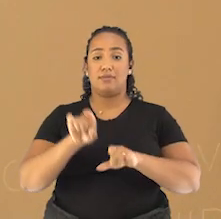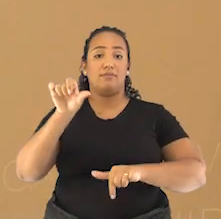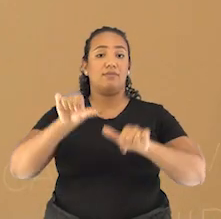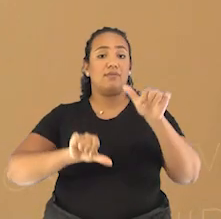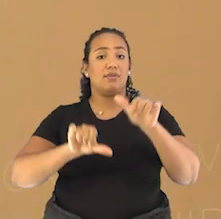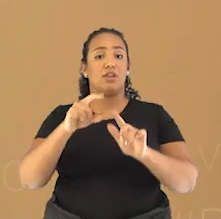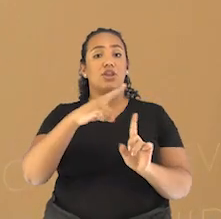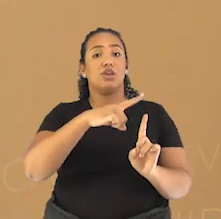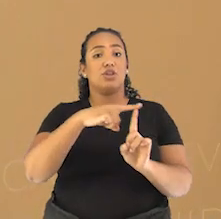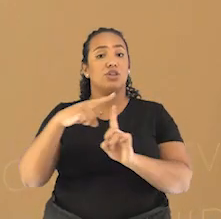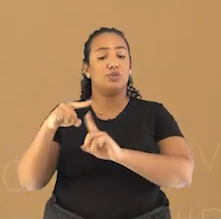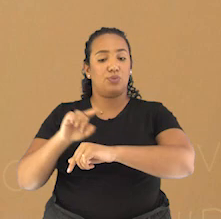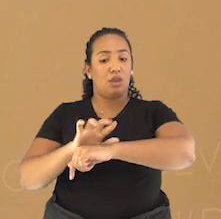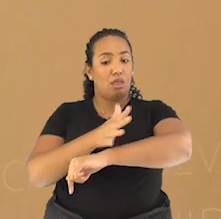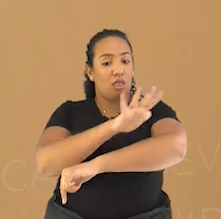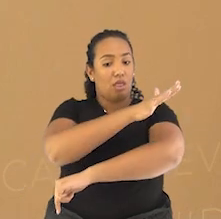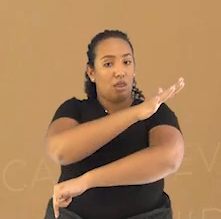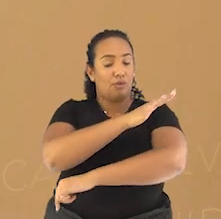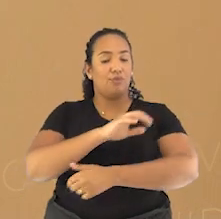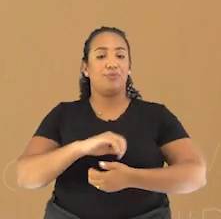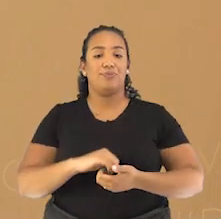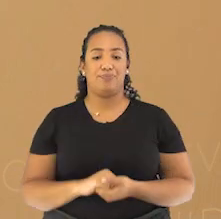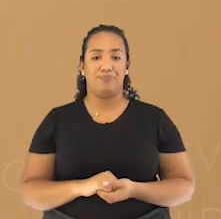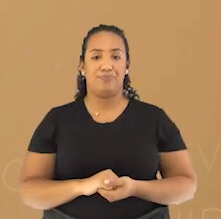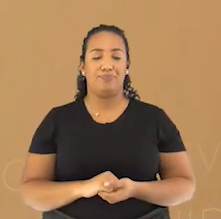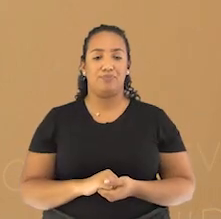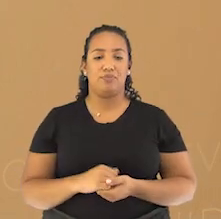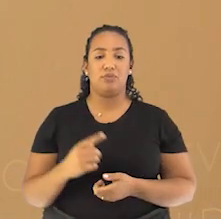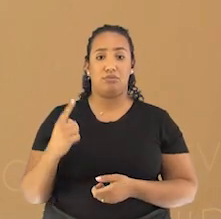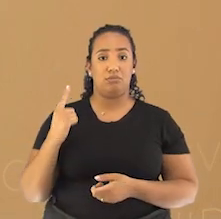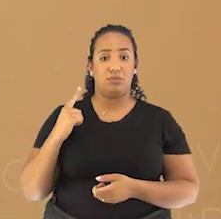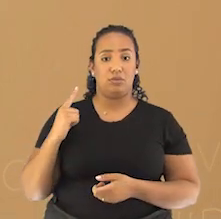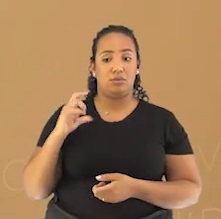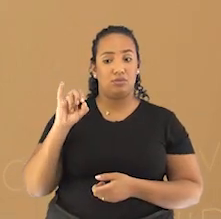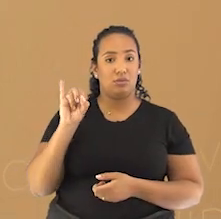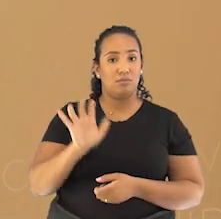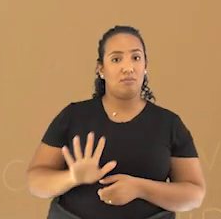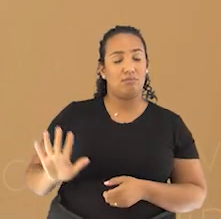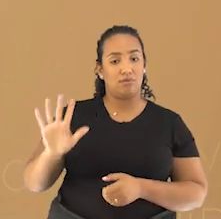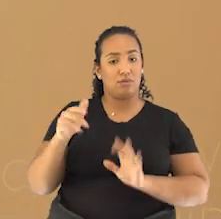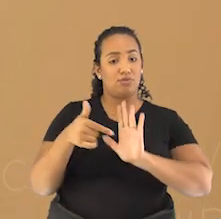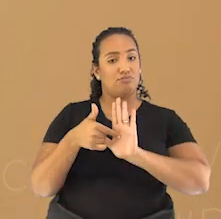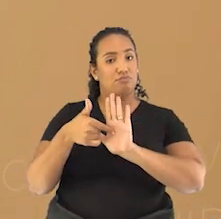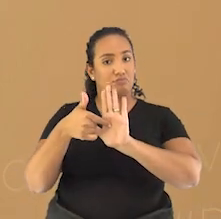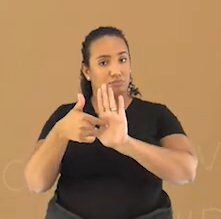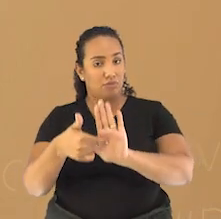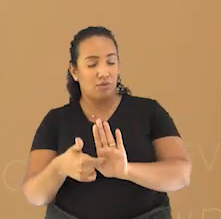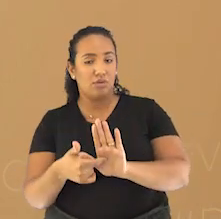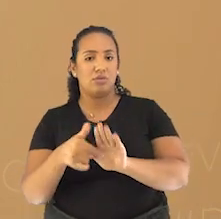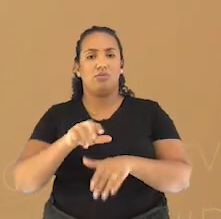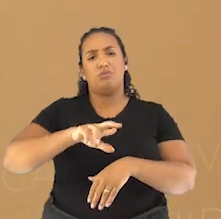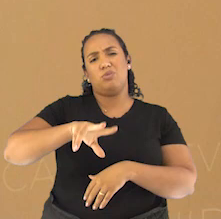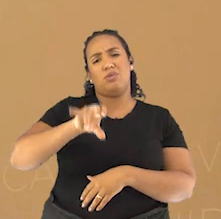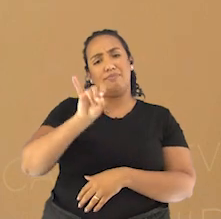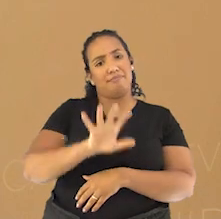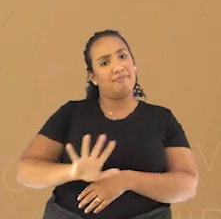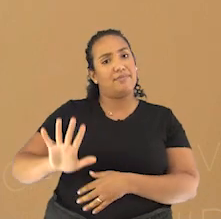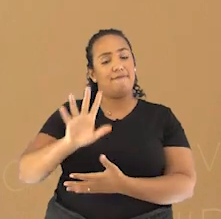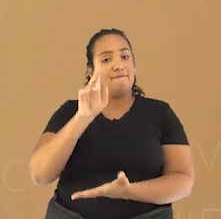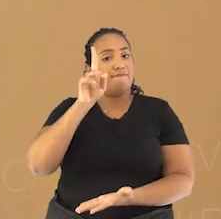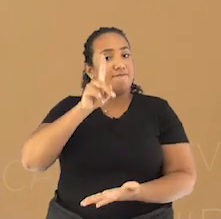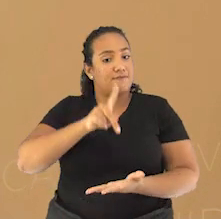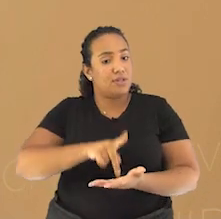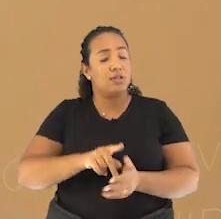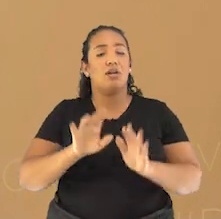os tipos de relevo juntos agora? Temos aí uma ilustração que demonstra, afinal, não é uma imagem real, né,